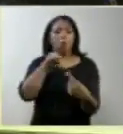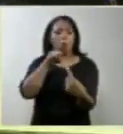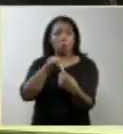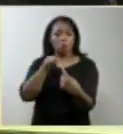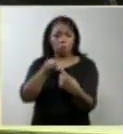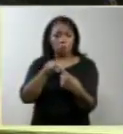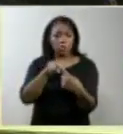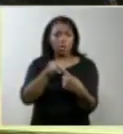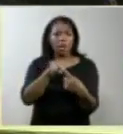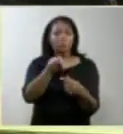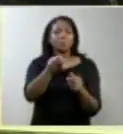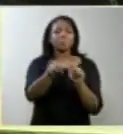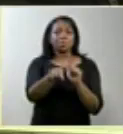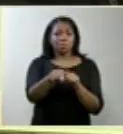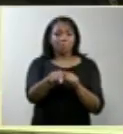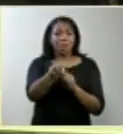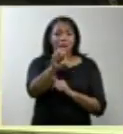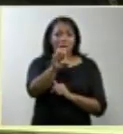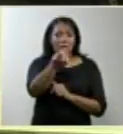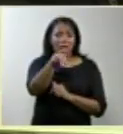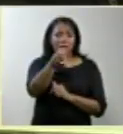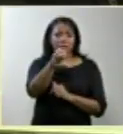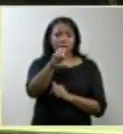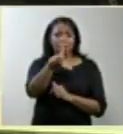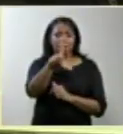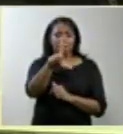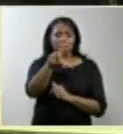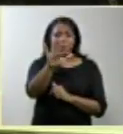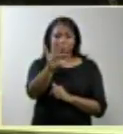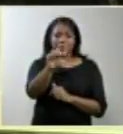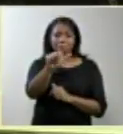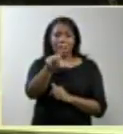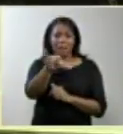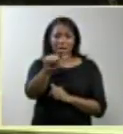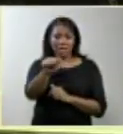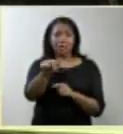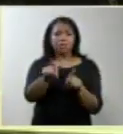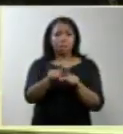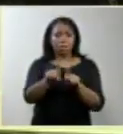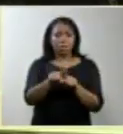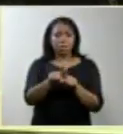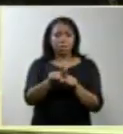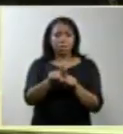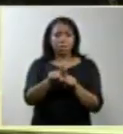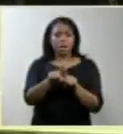anencefalia é uma patologia letal em 100% dos casos.